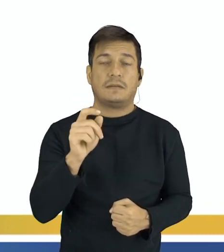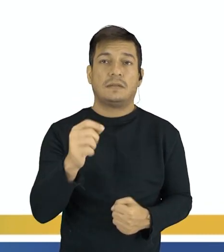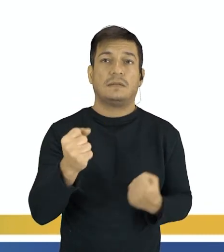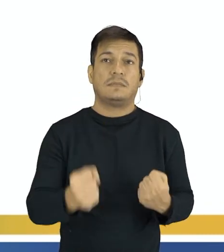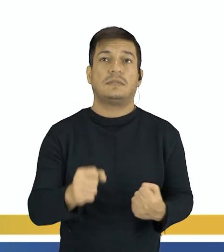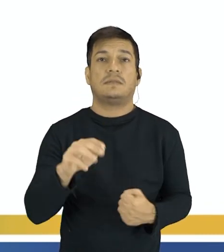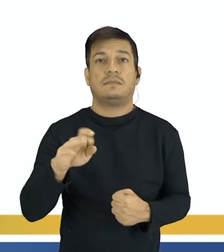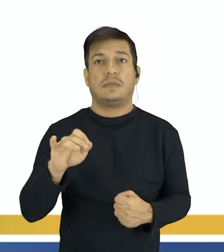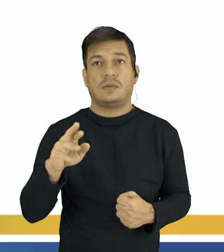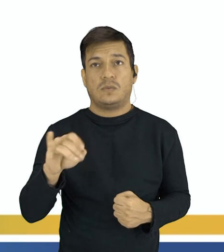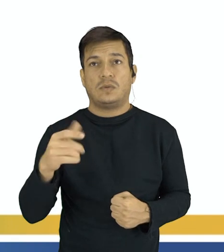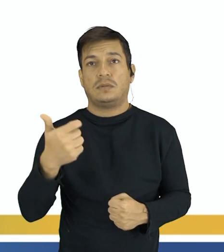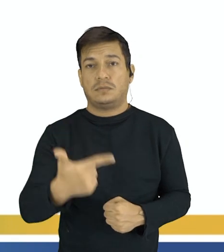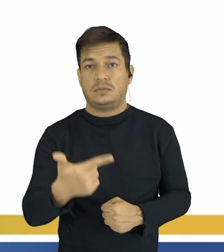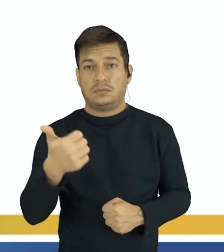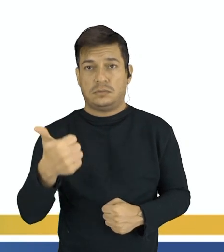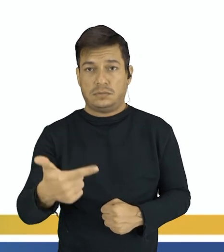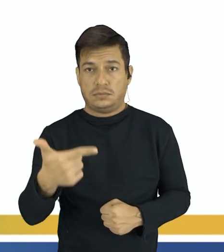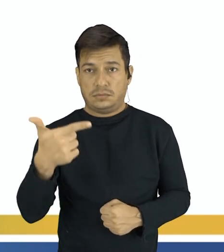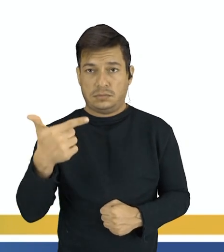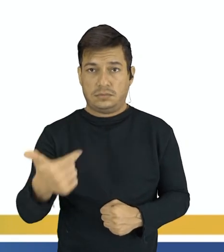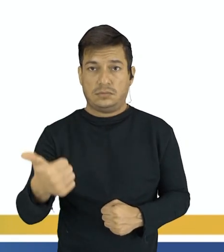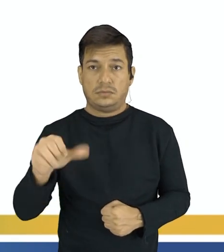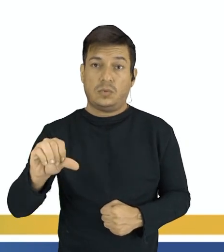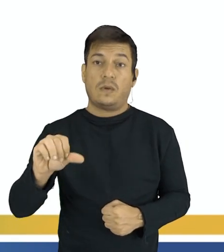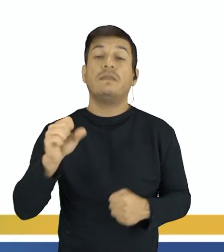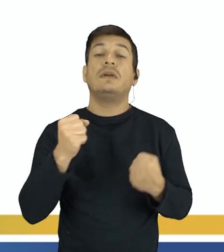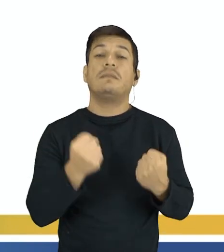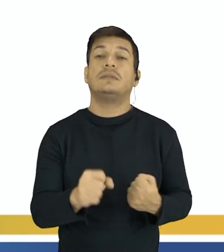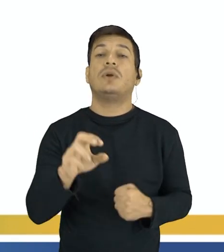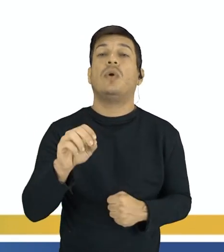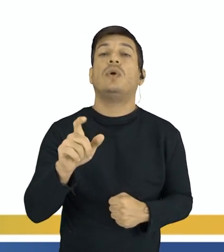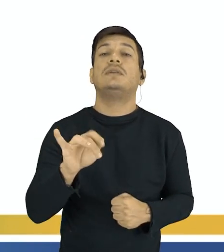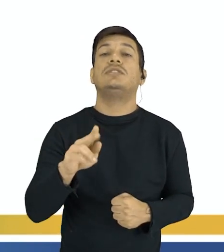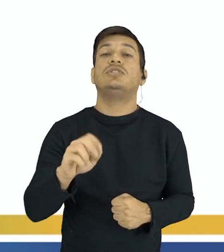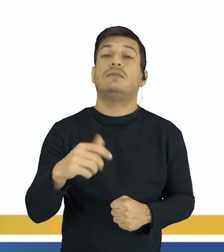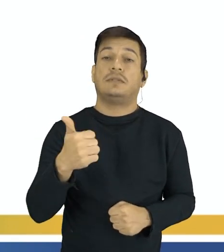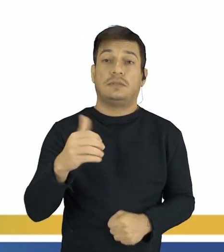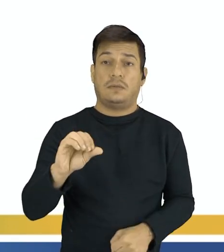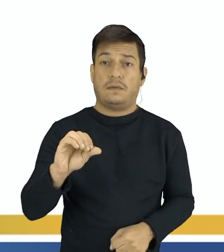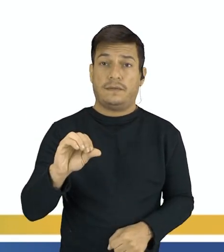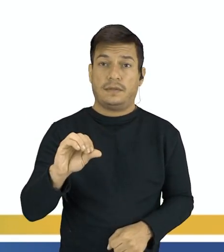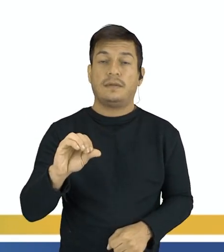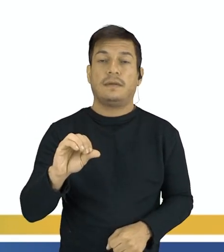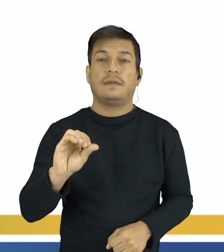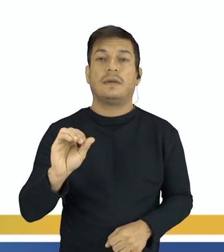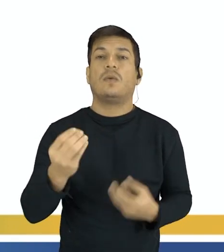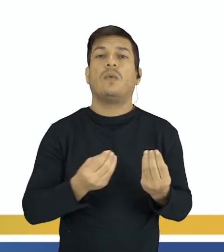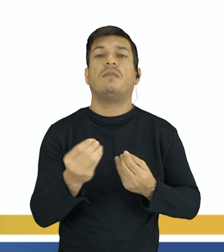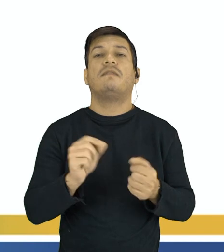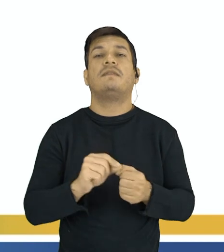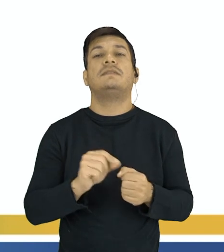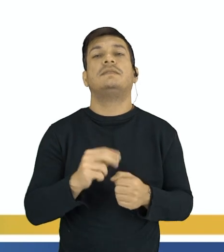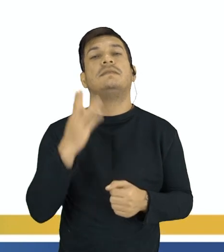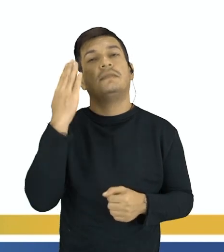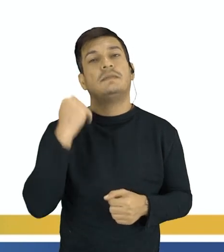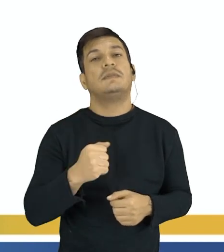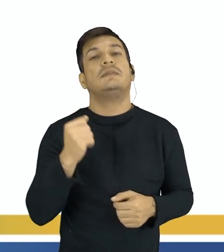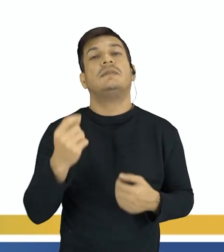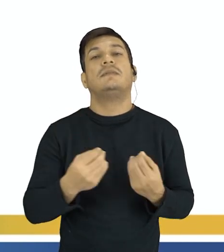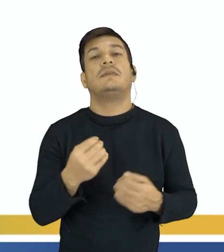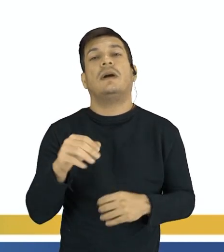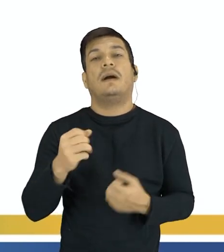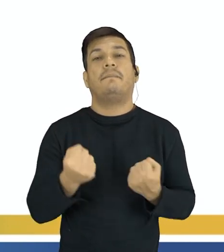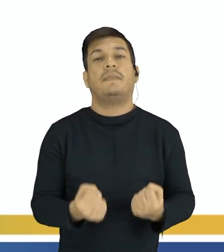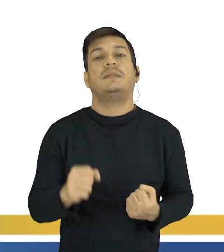mercúrio é 219 e a massa do oxigênio é 19 gramas. Então como que a gente vai saber qual é a